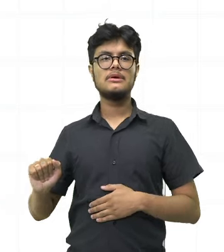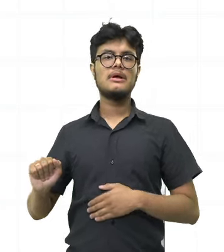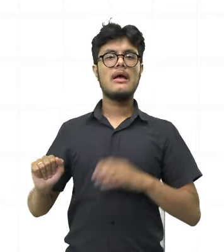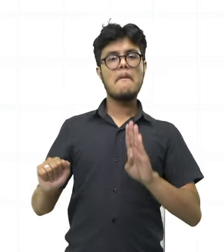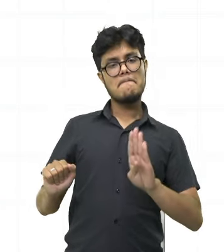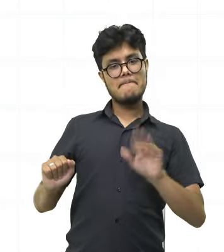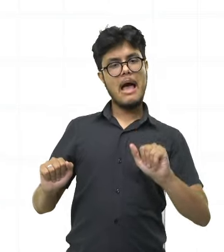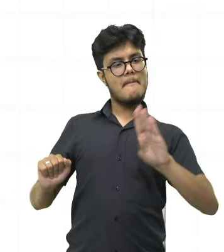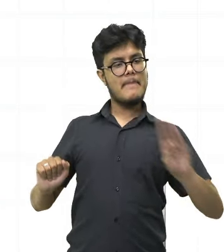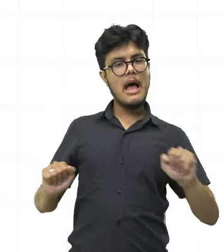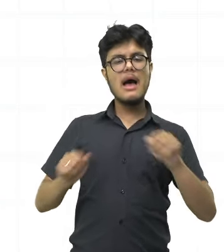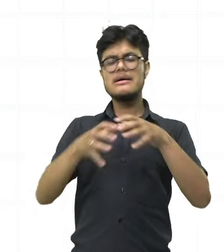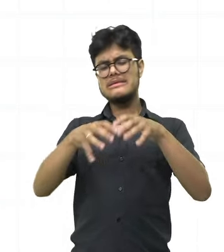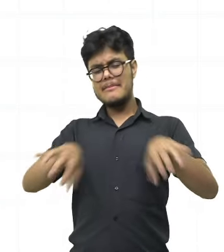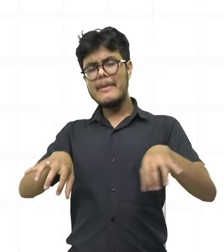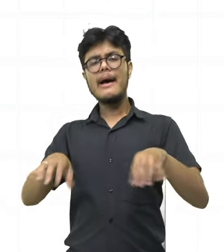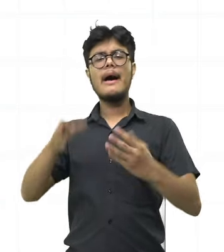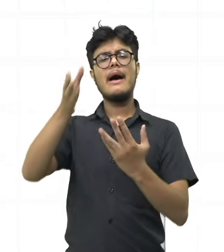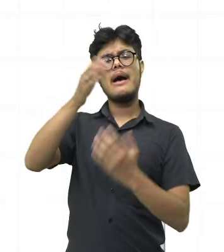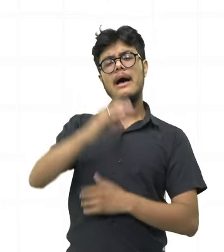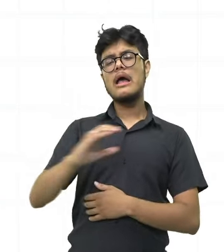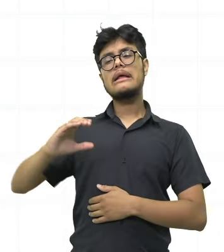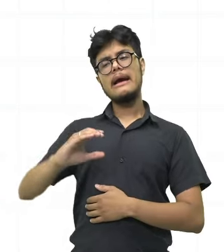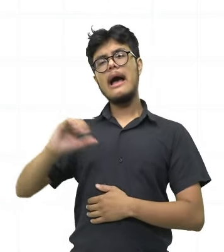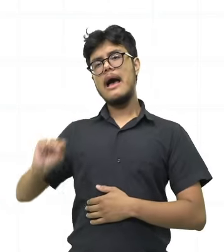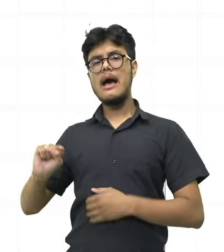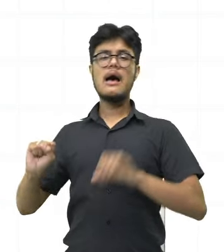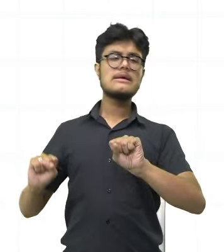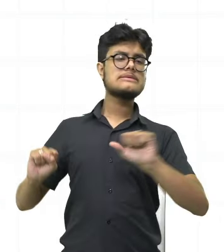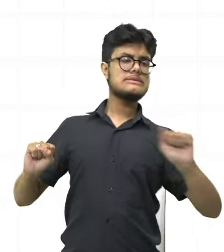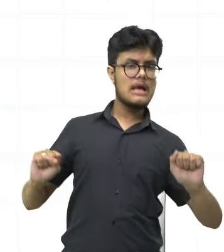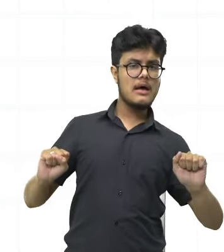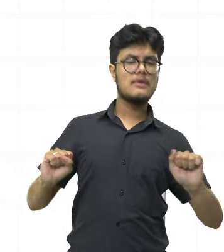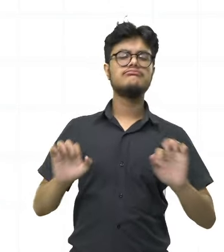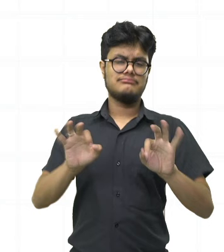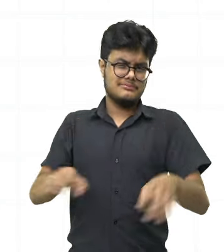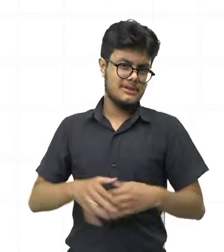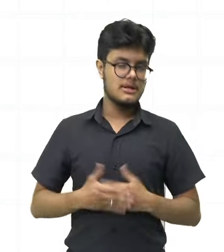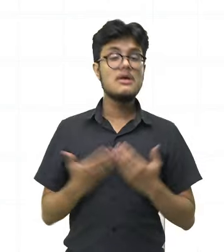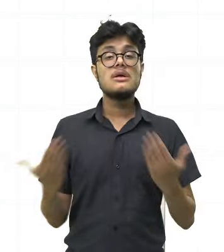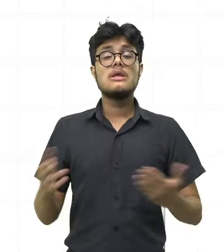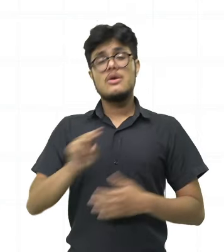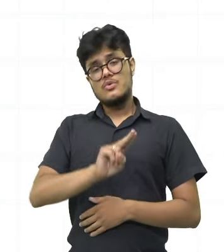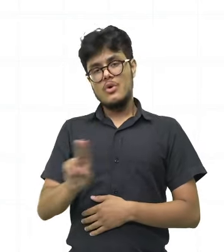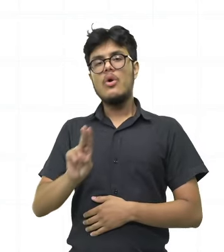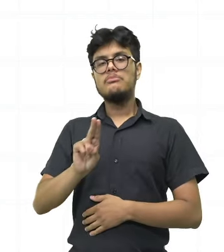Bá, Bá. Vamos separar Bá, Bá. Vamos separar Casa. Casa. Então, isso aí nós chamamos de sílabas